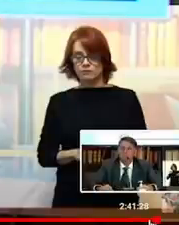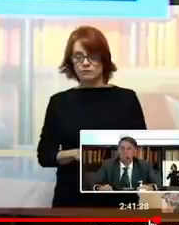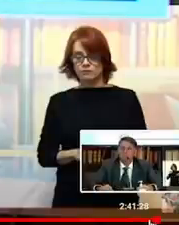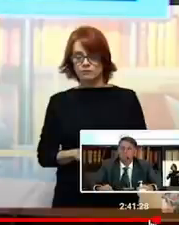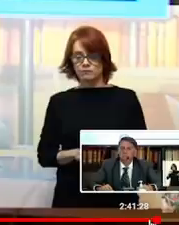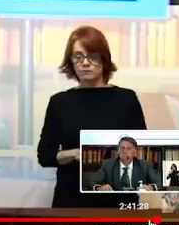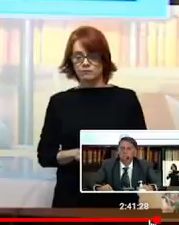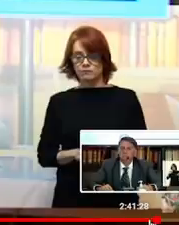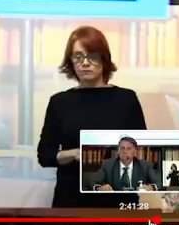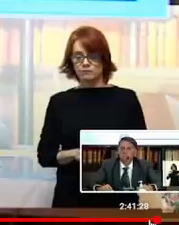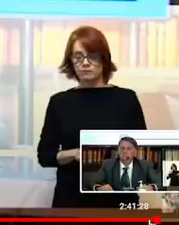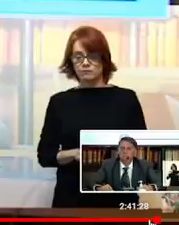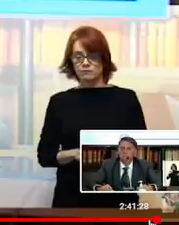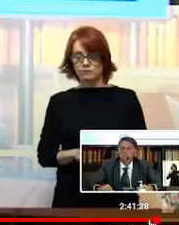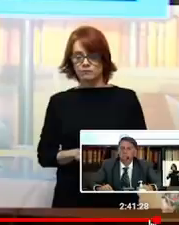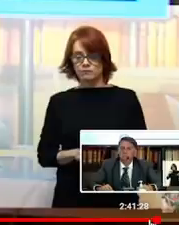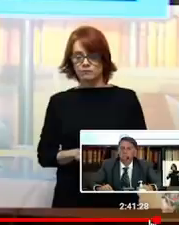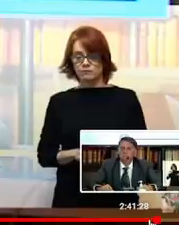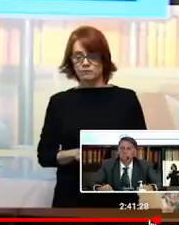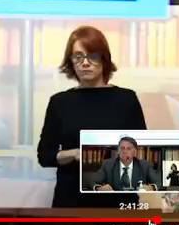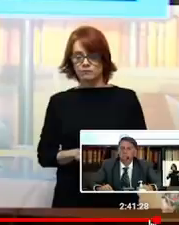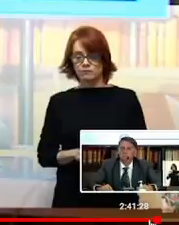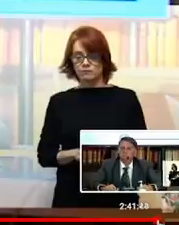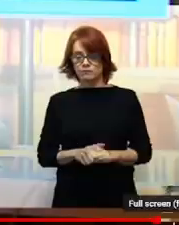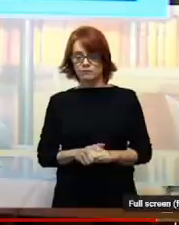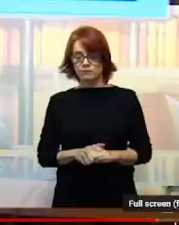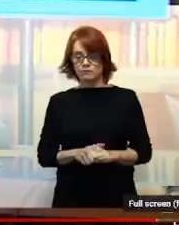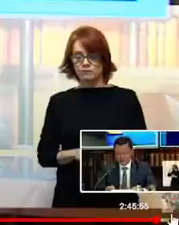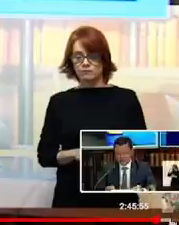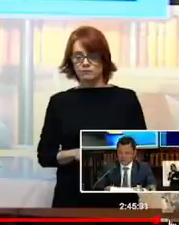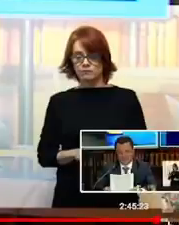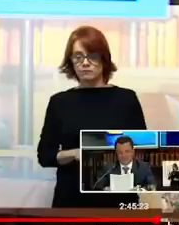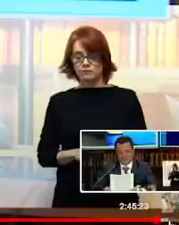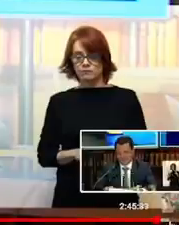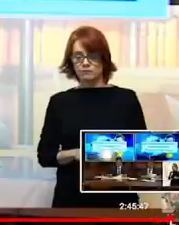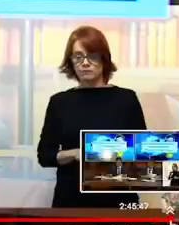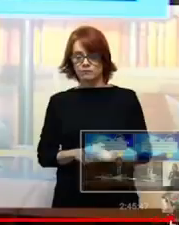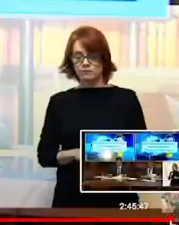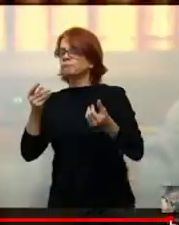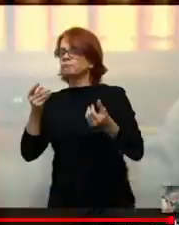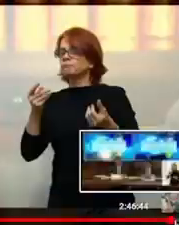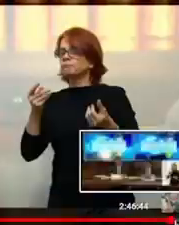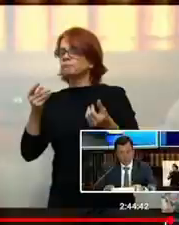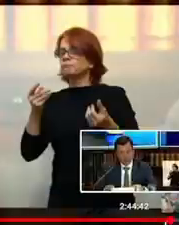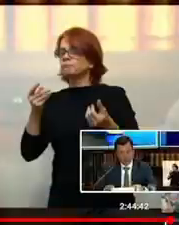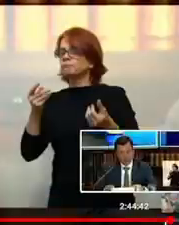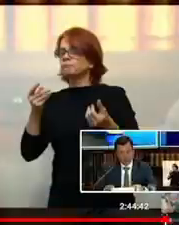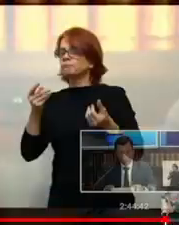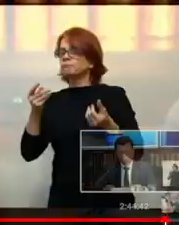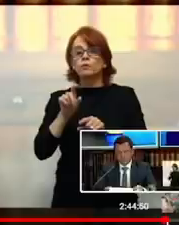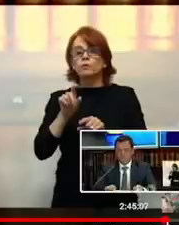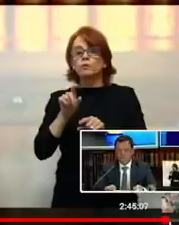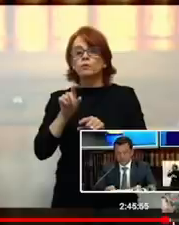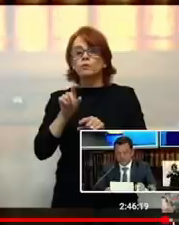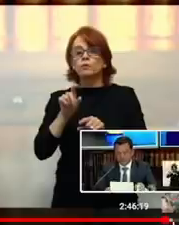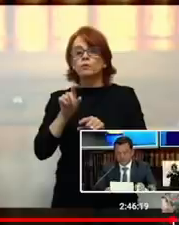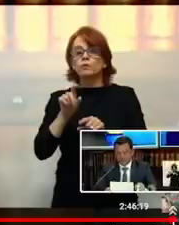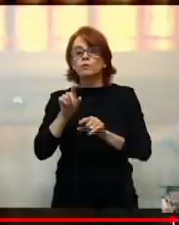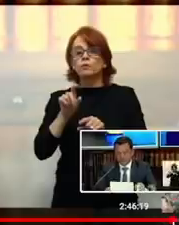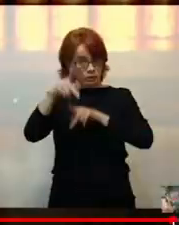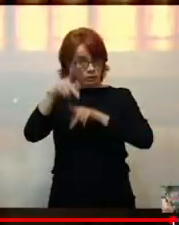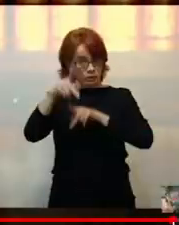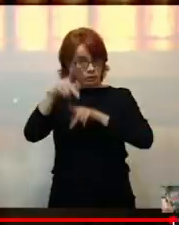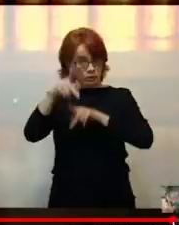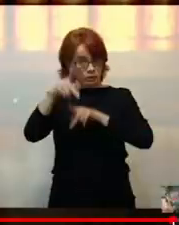auditar as urnas eletrônicas, né? Então, bom, com isso ele falou mais um pouco e terminou, encerrou esse negócio justamente nesse